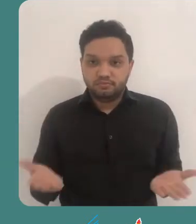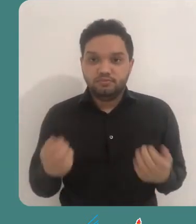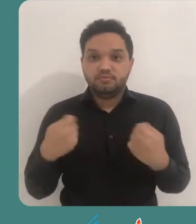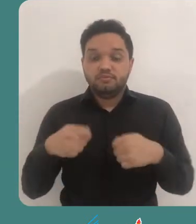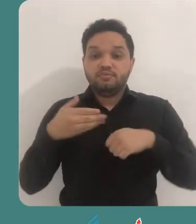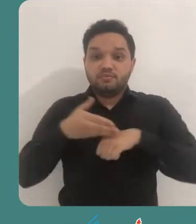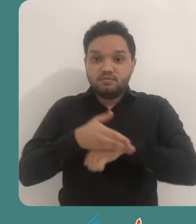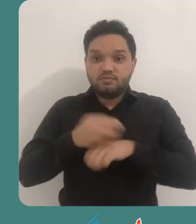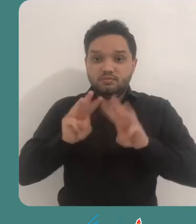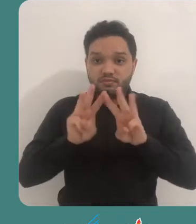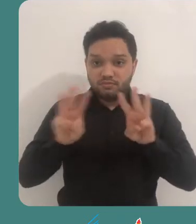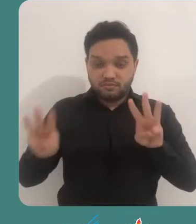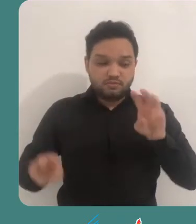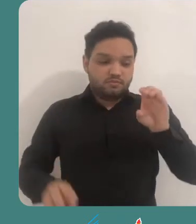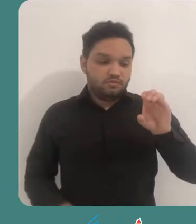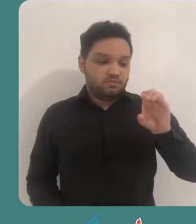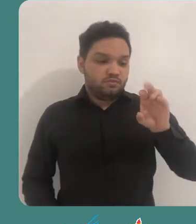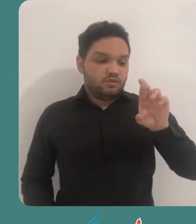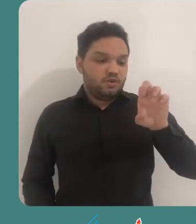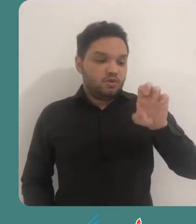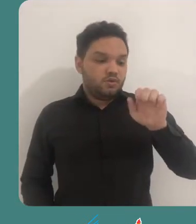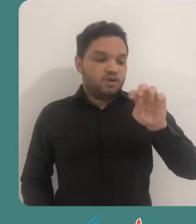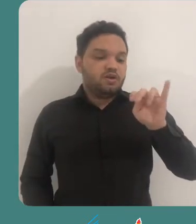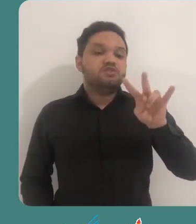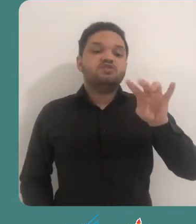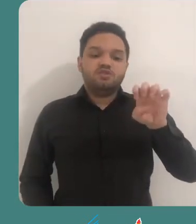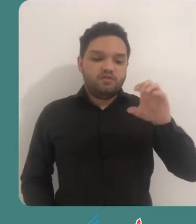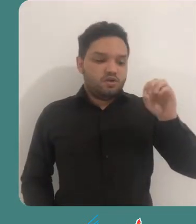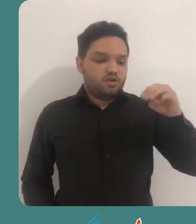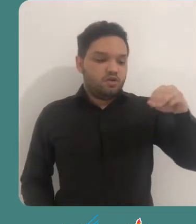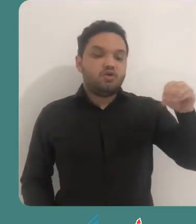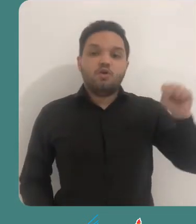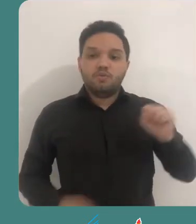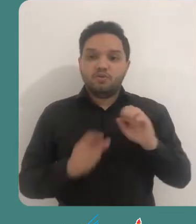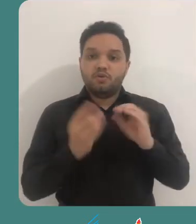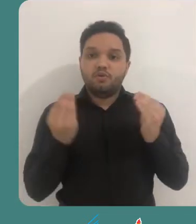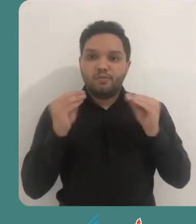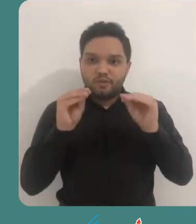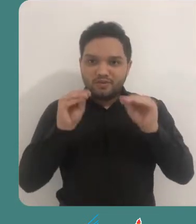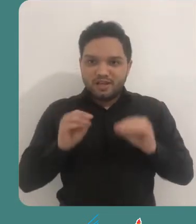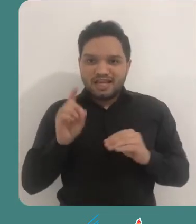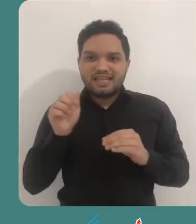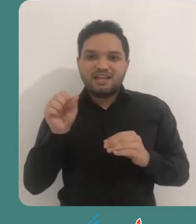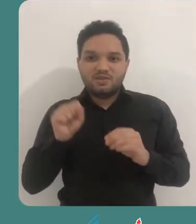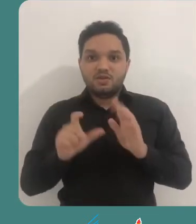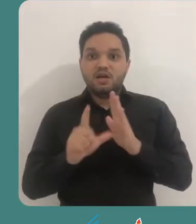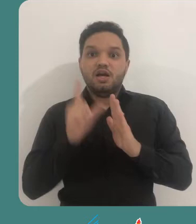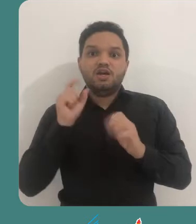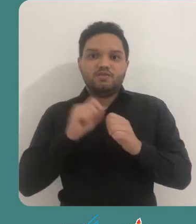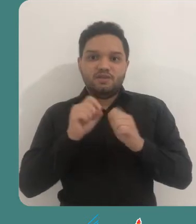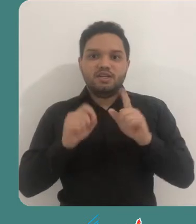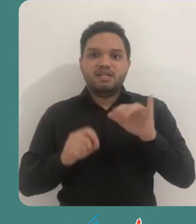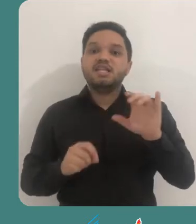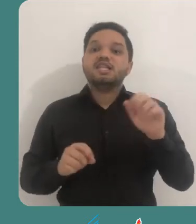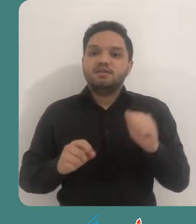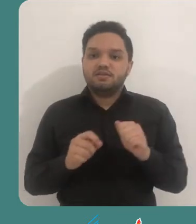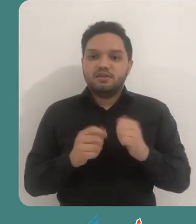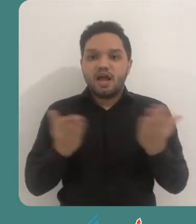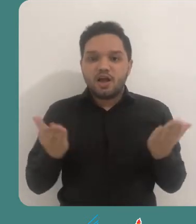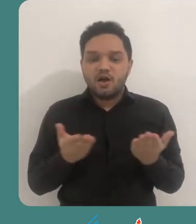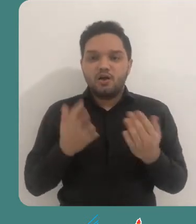Dito isso, você deve entrar no site da Creative Commons e inserir esses dados antes de sua licença ser gerada.